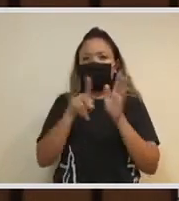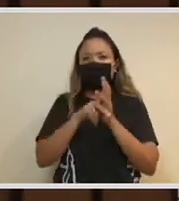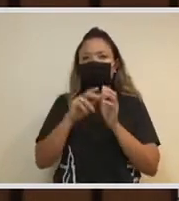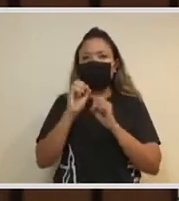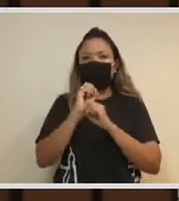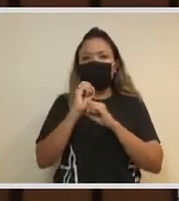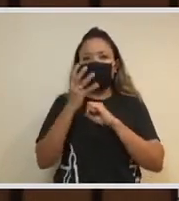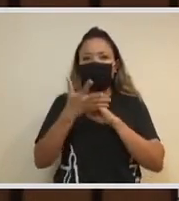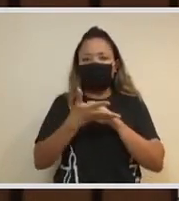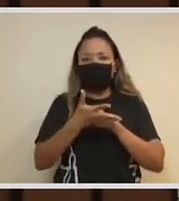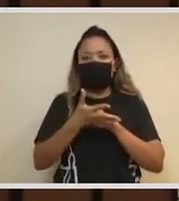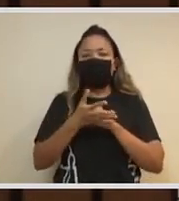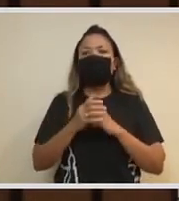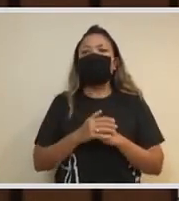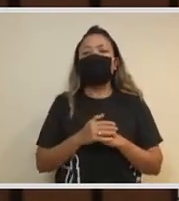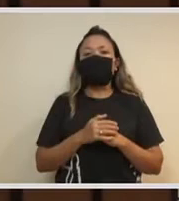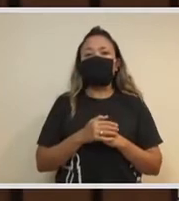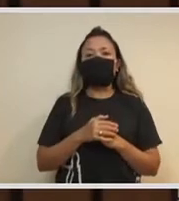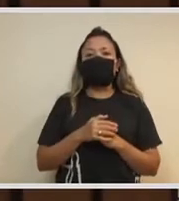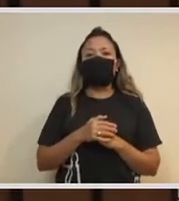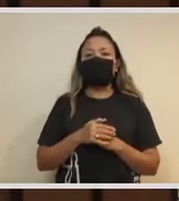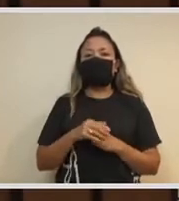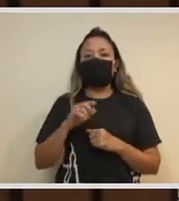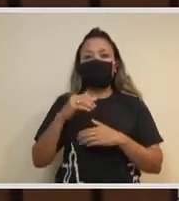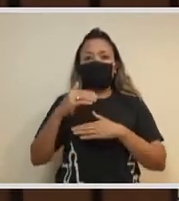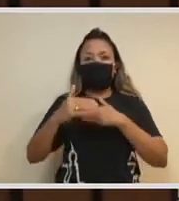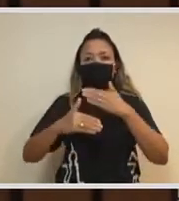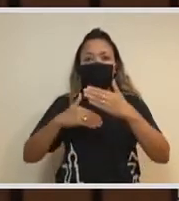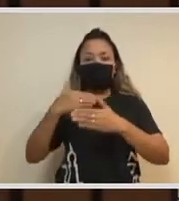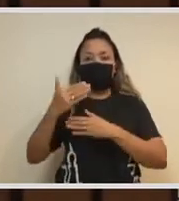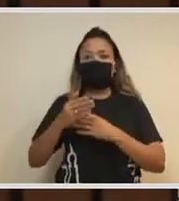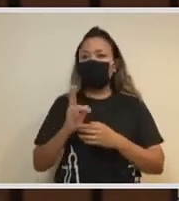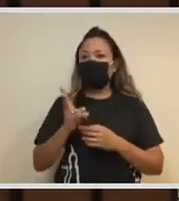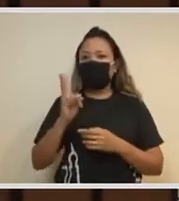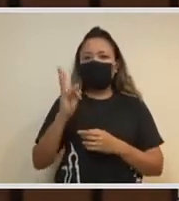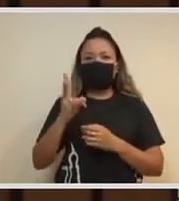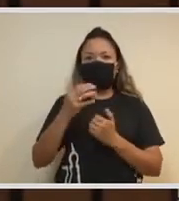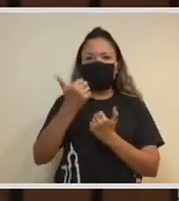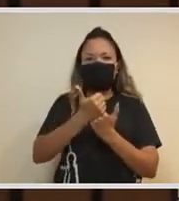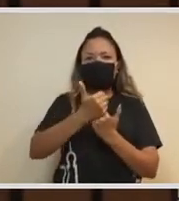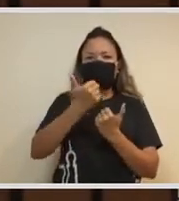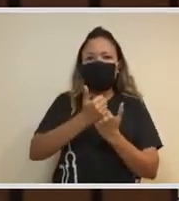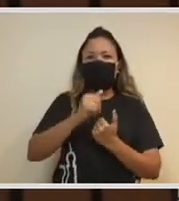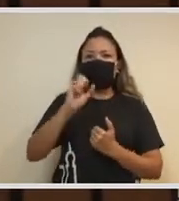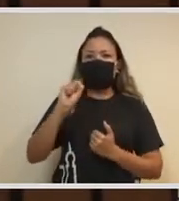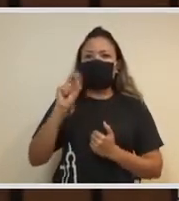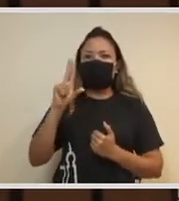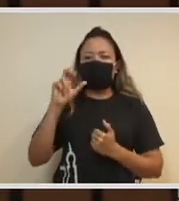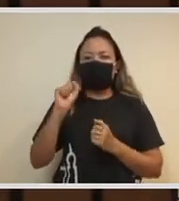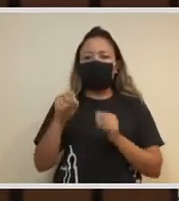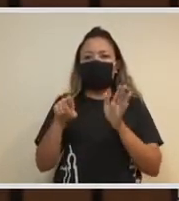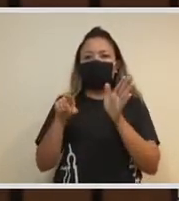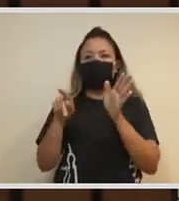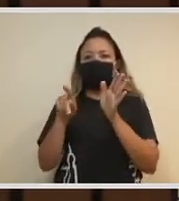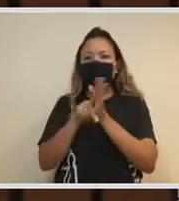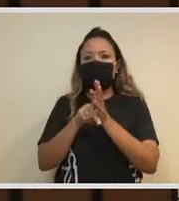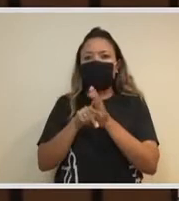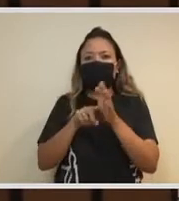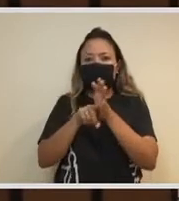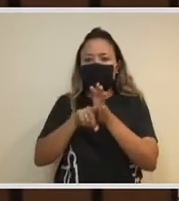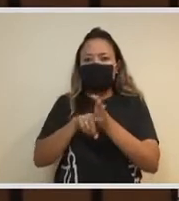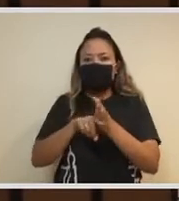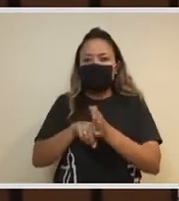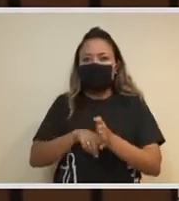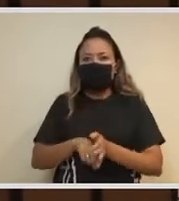que depois estará aí como um grande aporte para o SUS e também para a pesquisa clínica. E no caso do